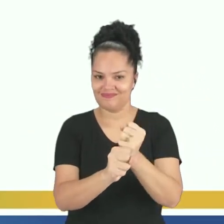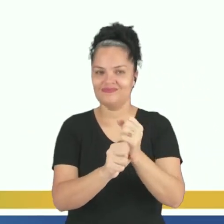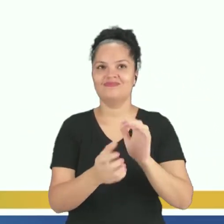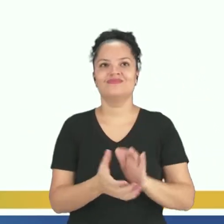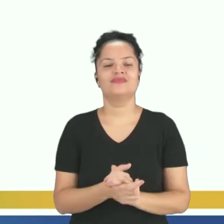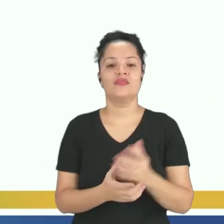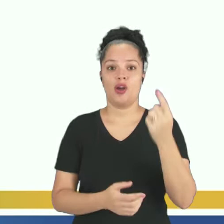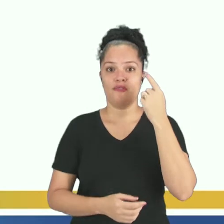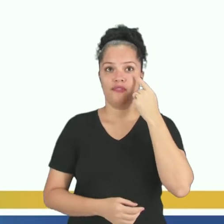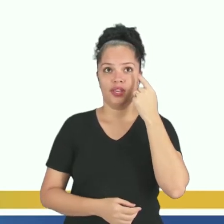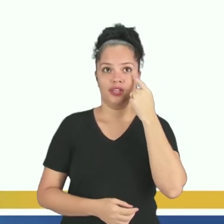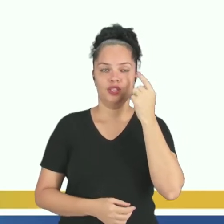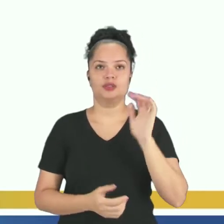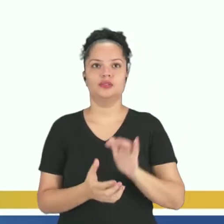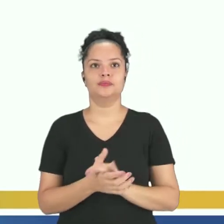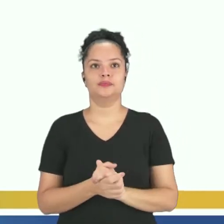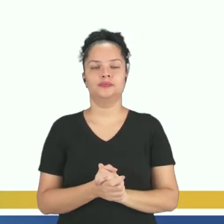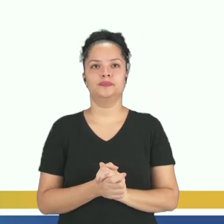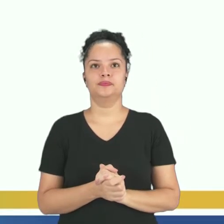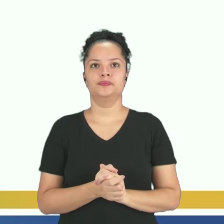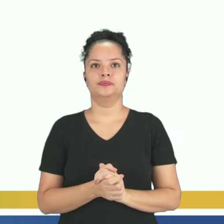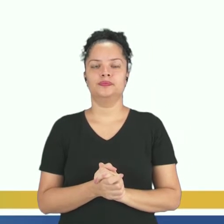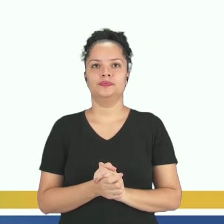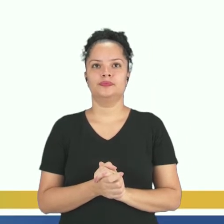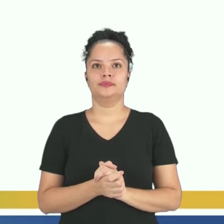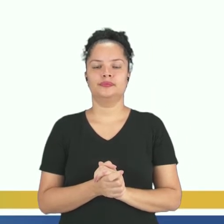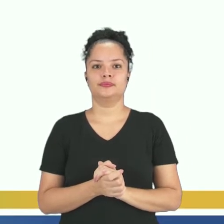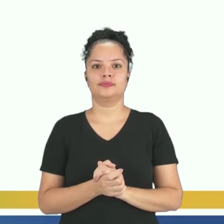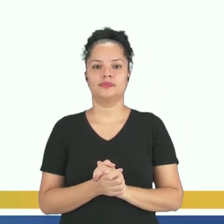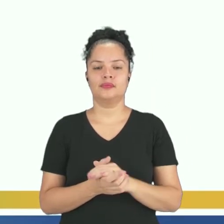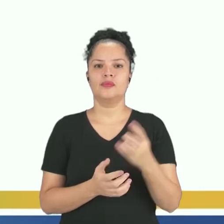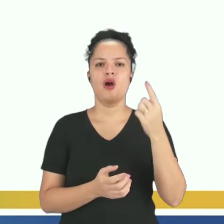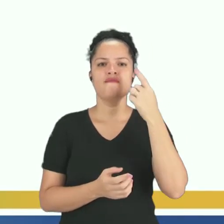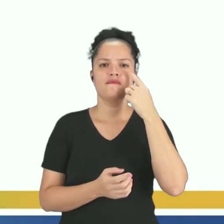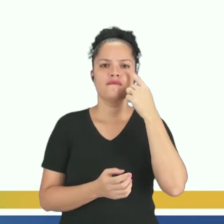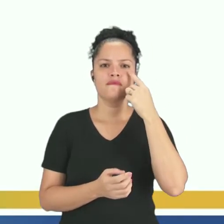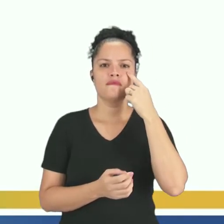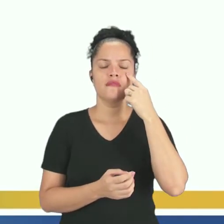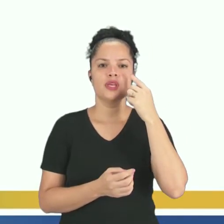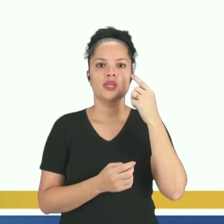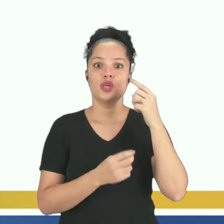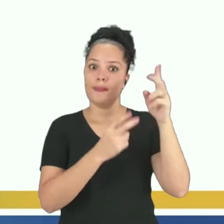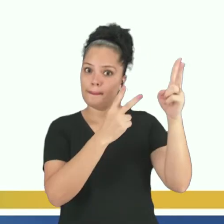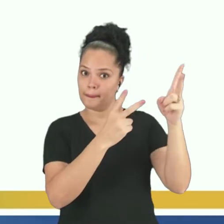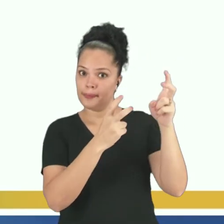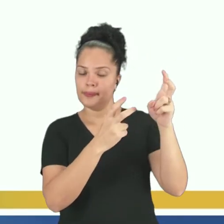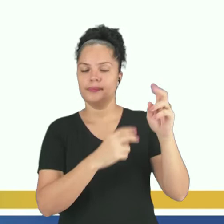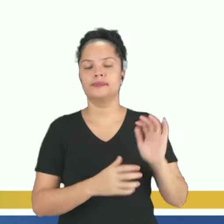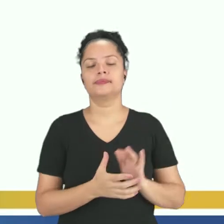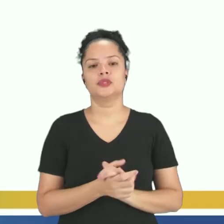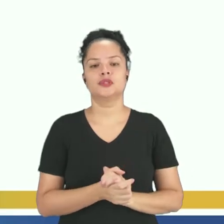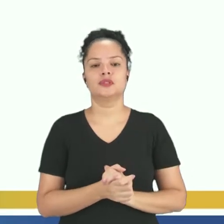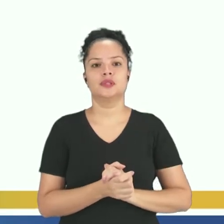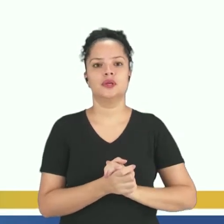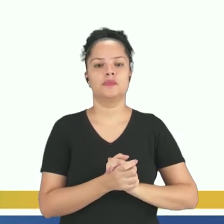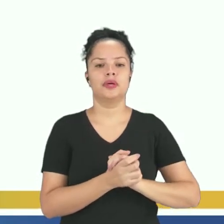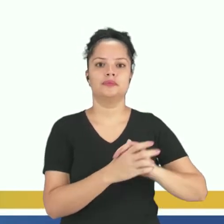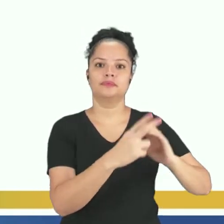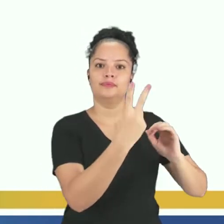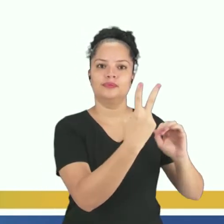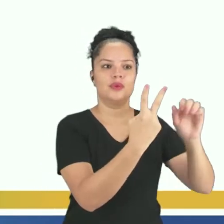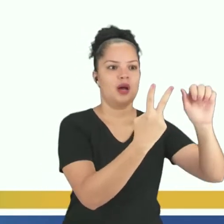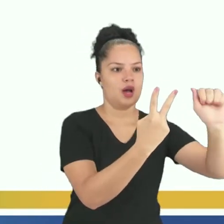Então vamos lá. Resolvendo. Primeiro, bora fazer uma observaçãozinha aqui. Para cada duas partes de A,